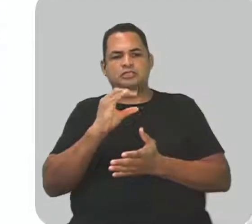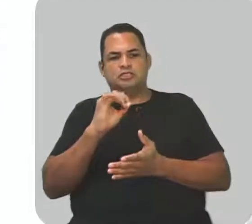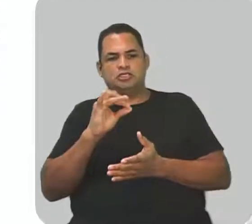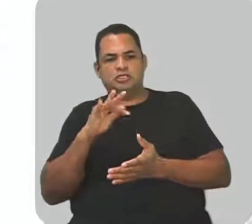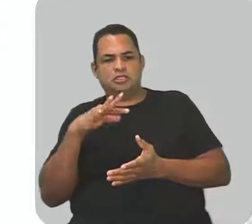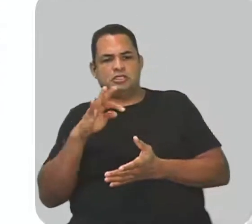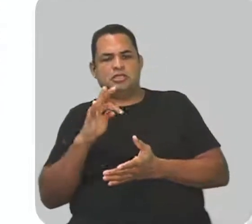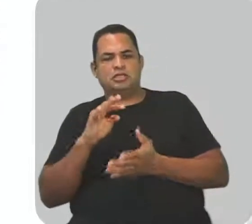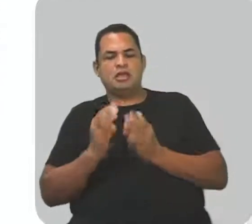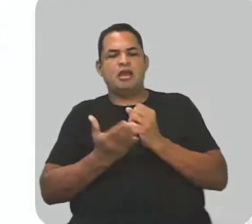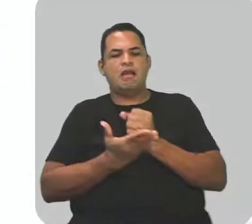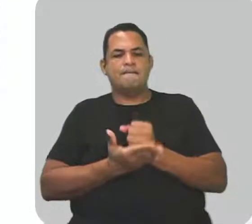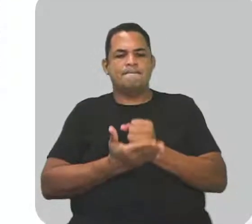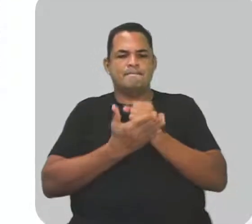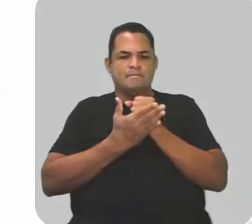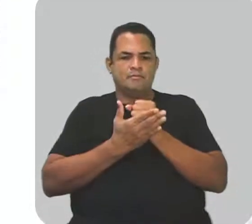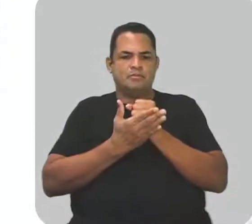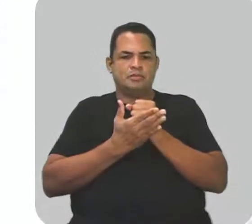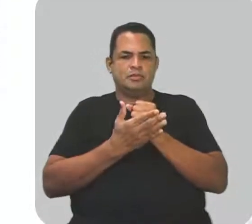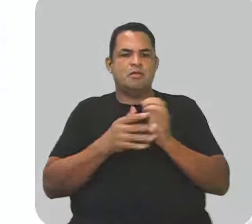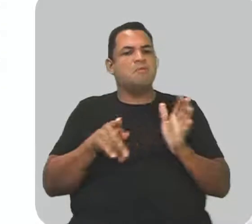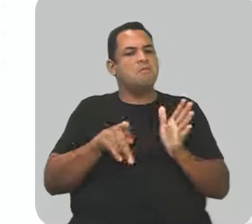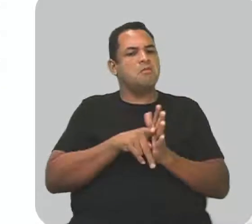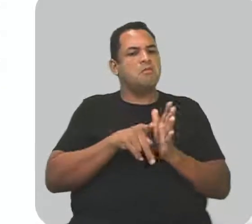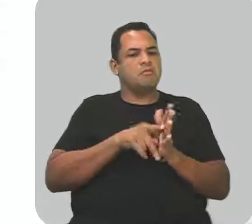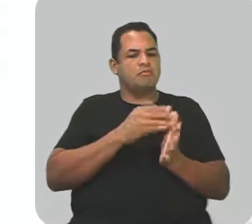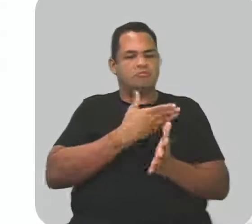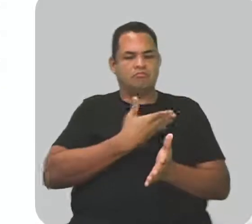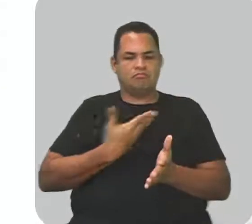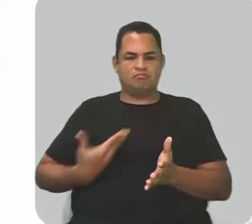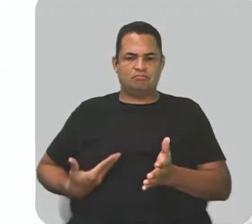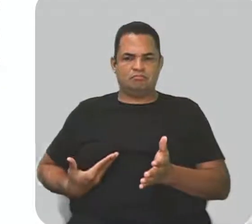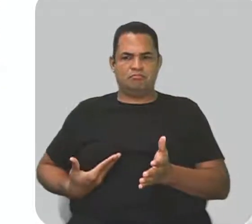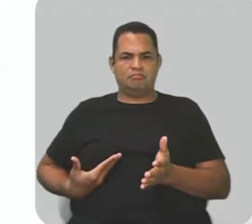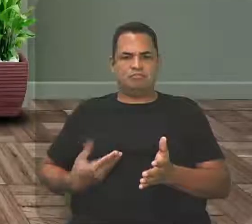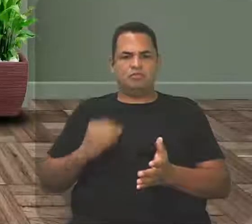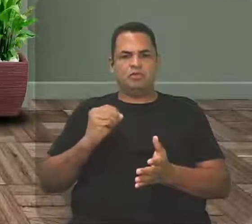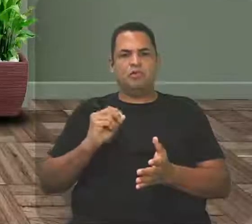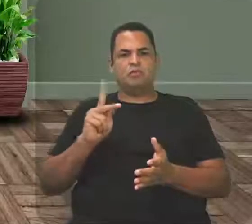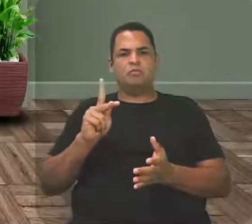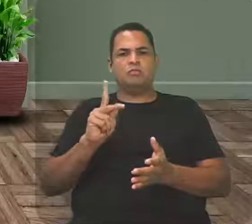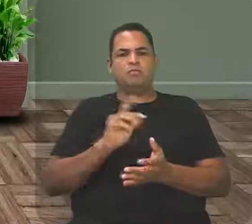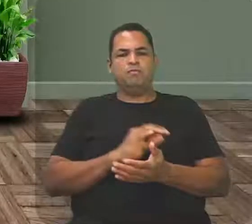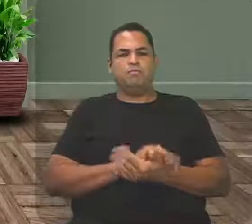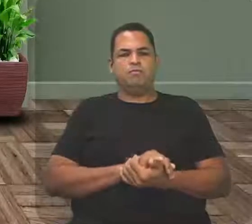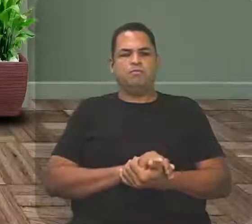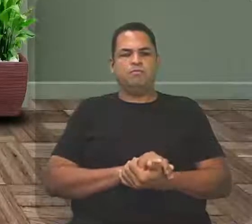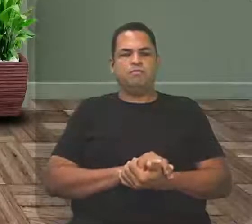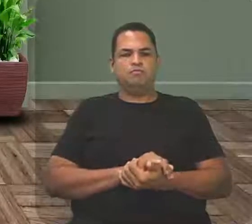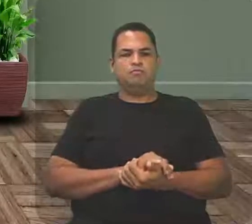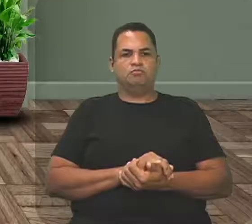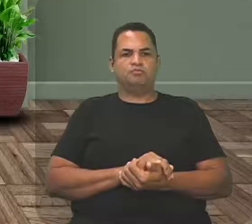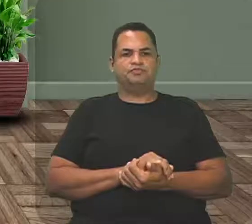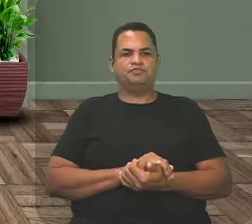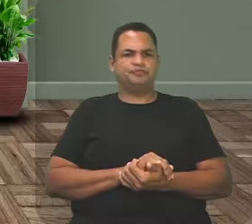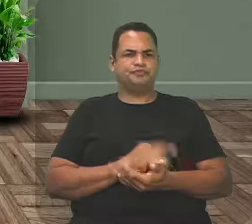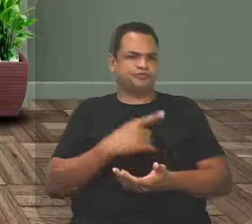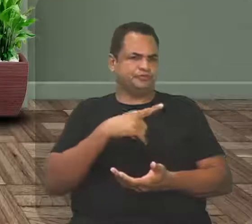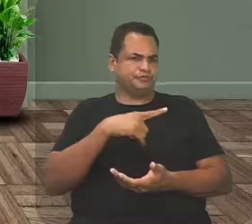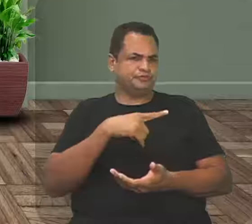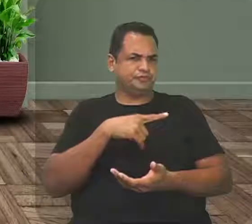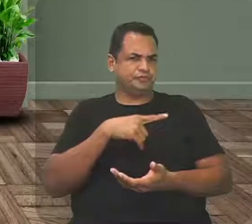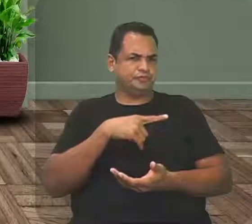em apoio ao governo. Ok, então, olha só. Temos sentido figurado?